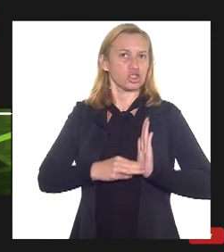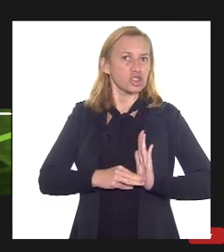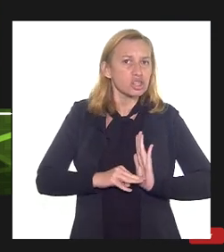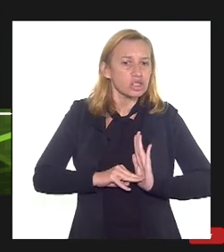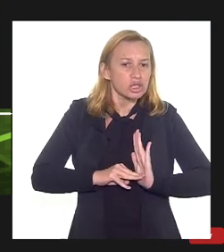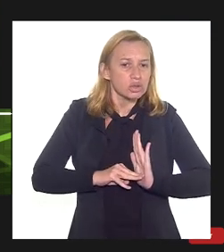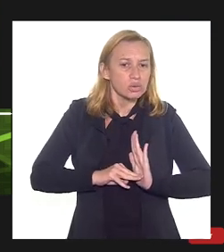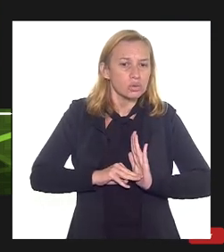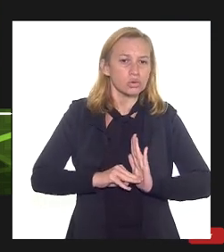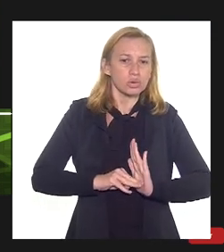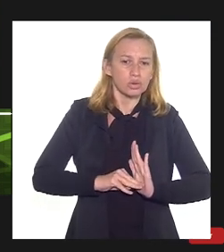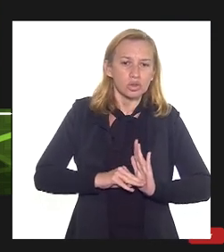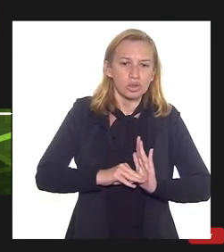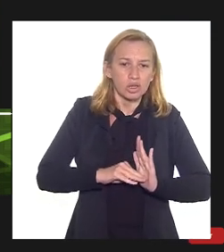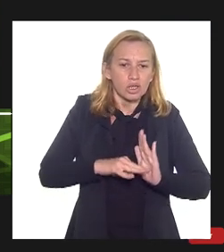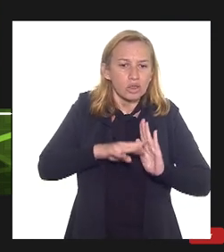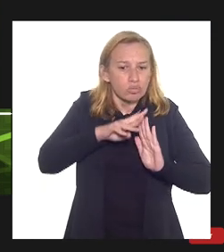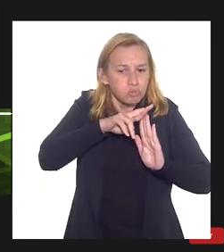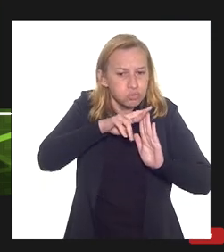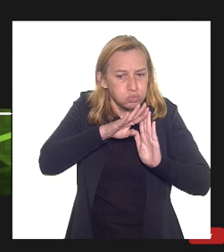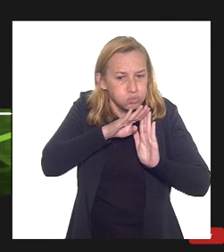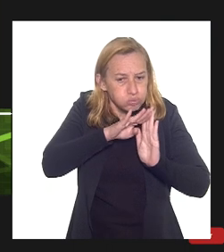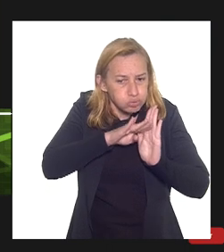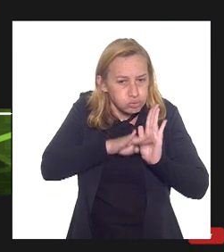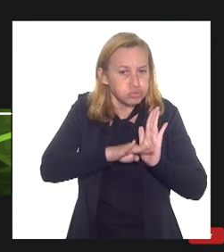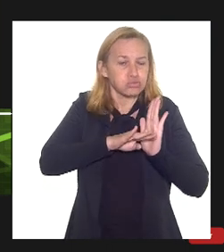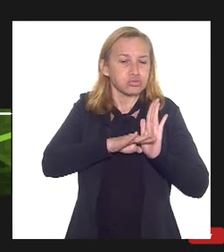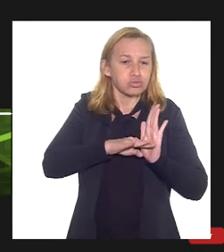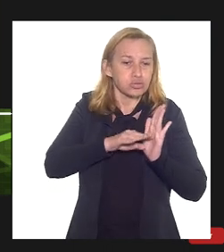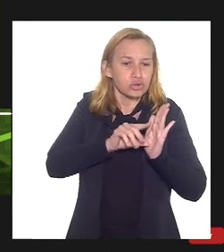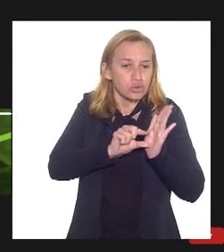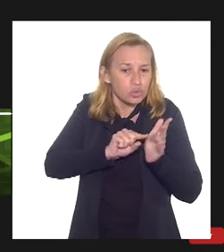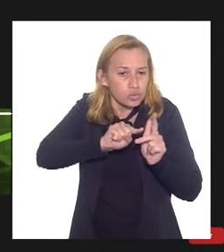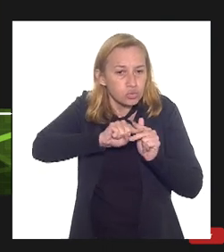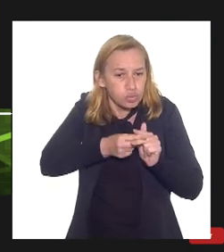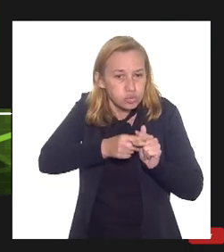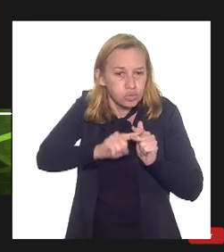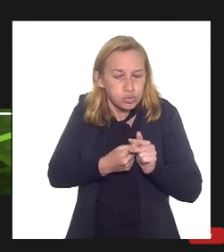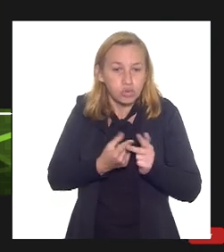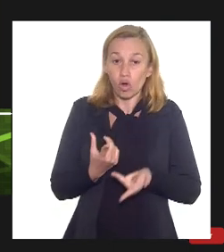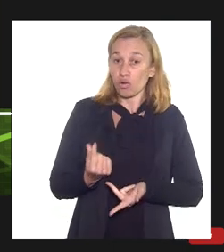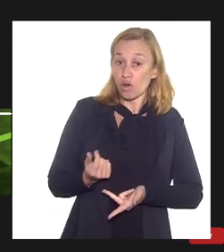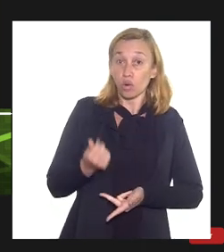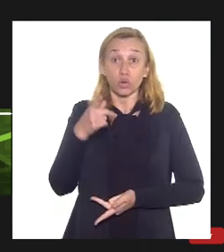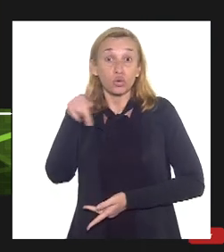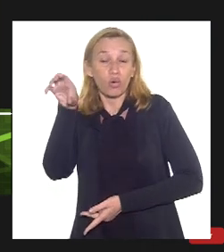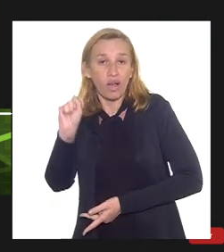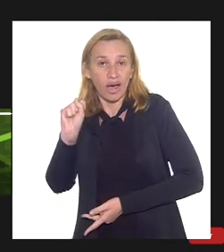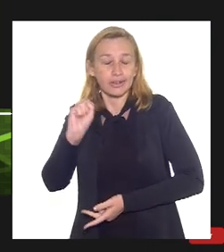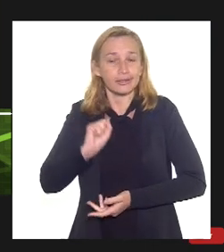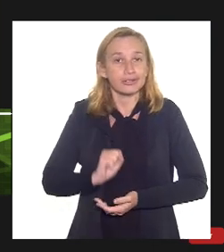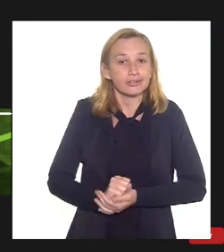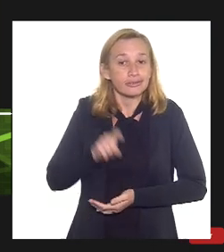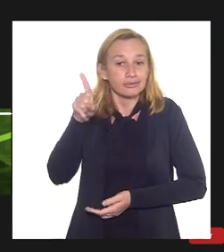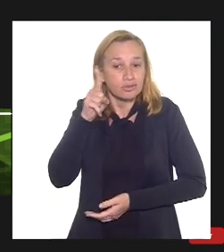dos parâmetros de reajustamento do preço do gás nos Estados Unidos